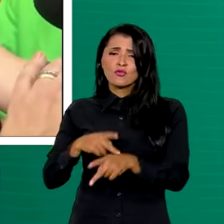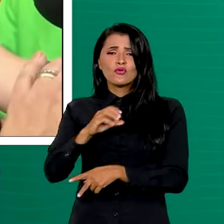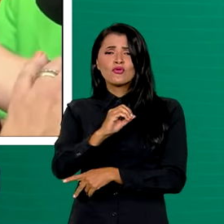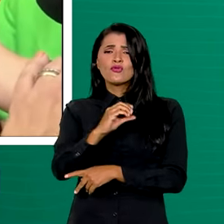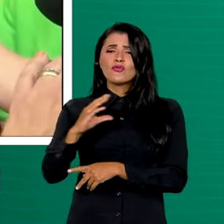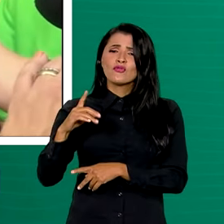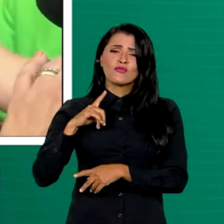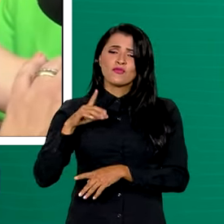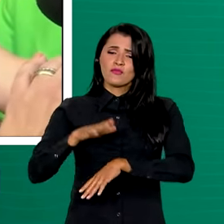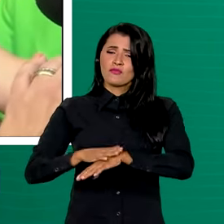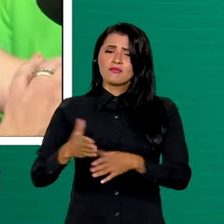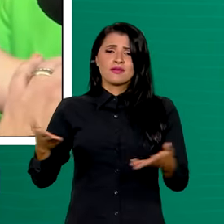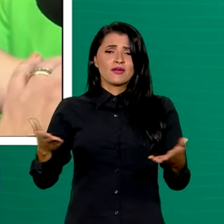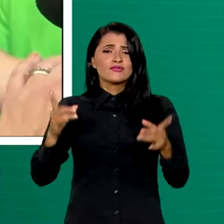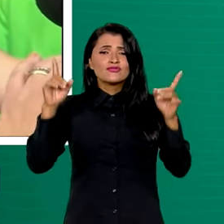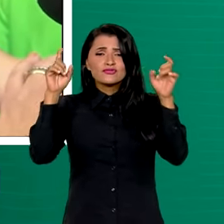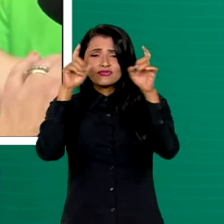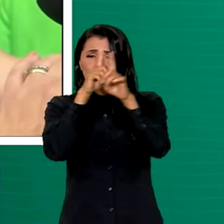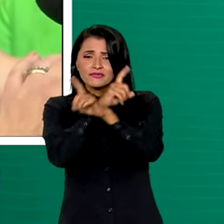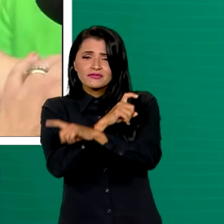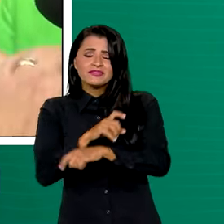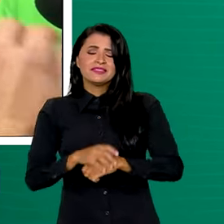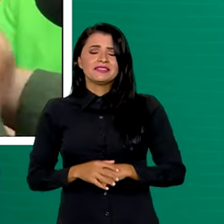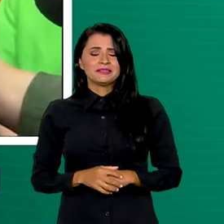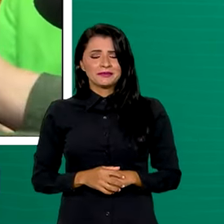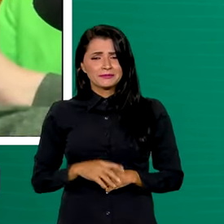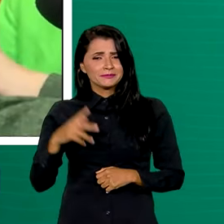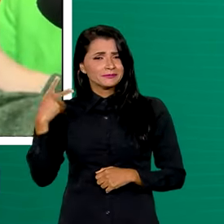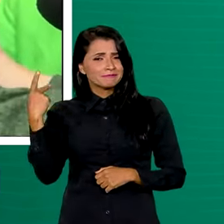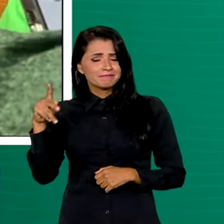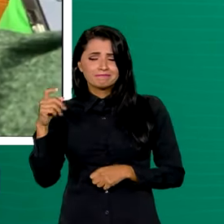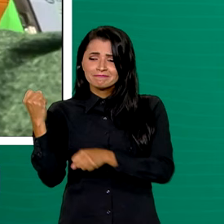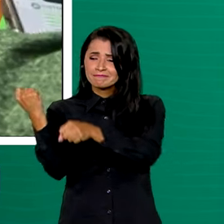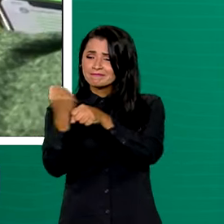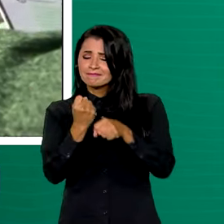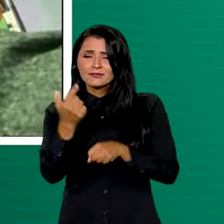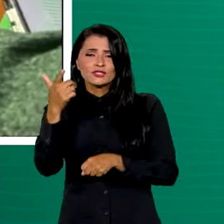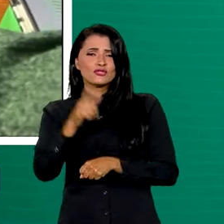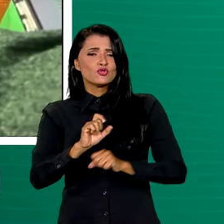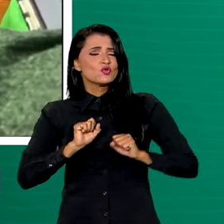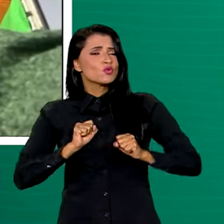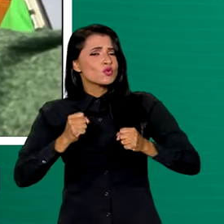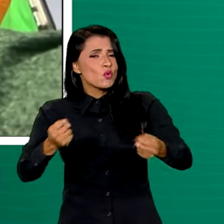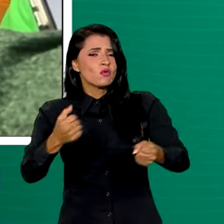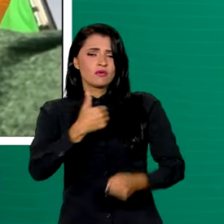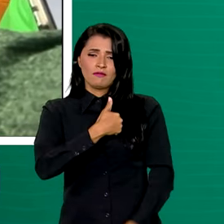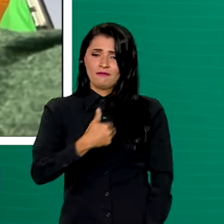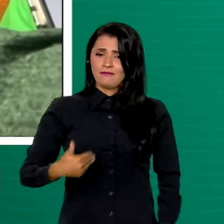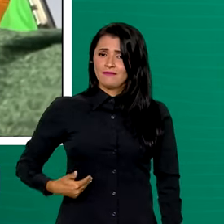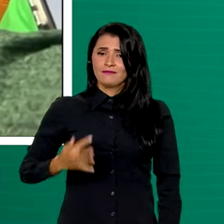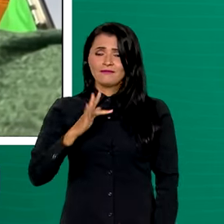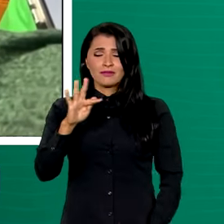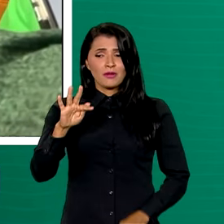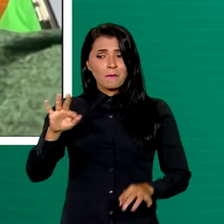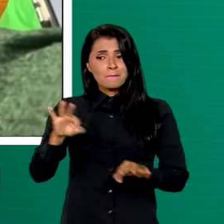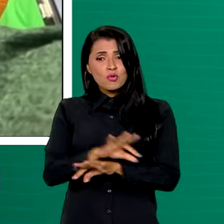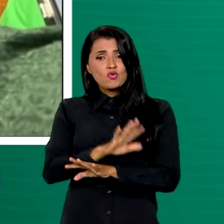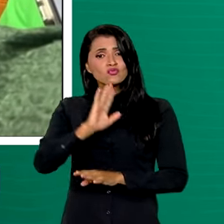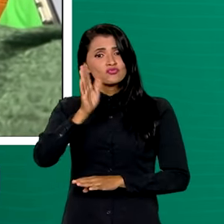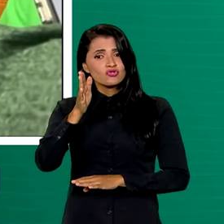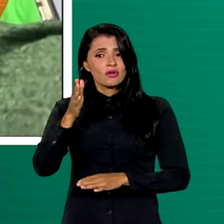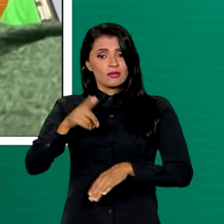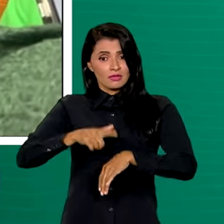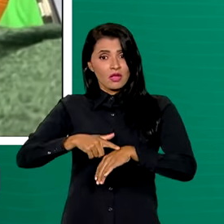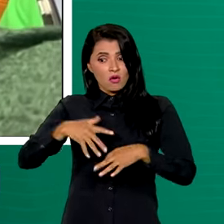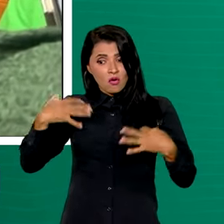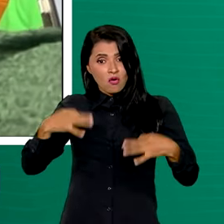nesse momento difícil e em todo esforço de reconstrução. O governo federal já está absolutamente preparado, assim que